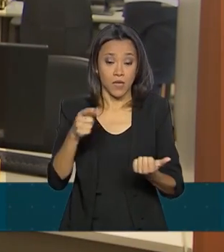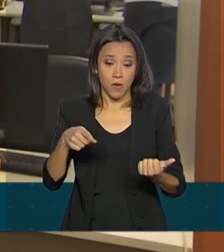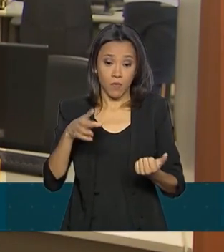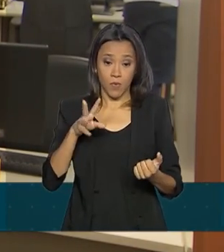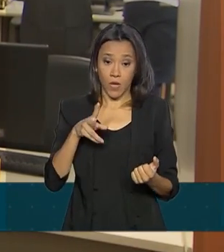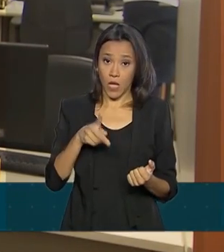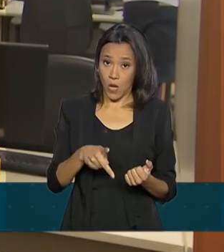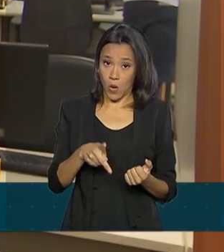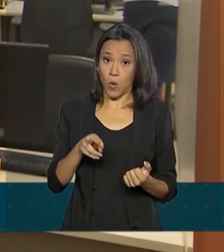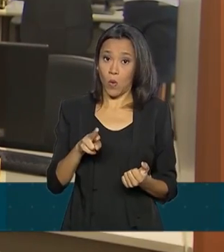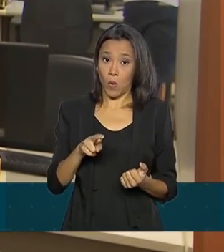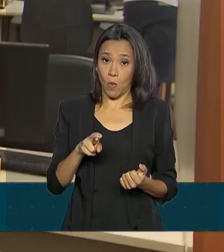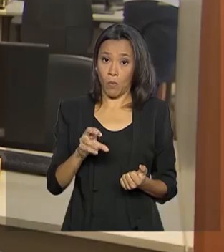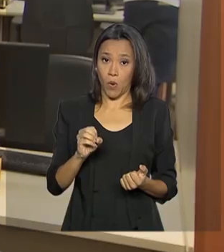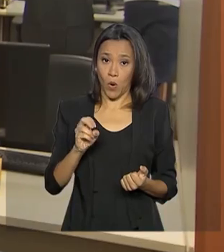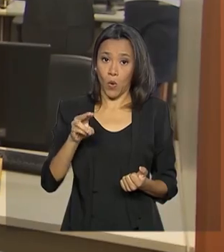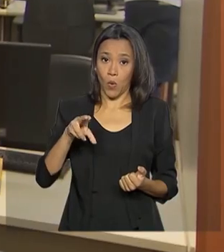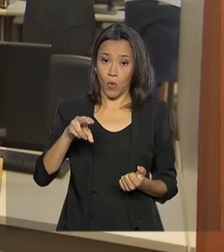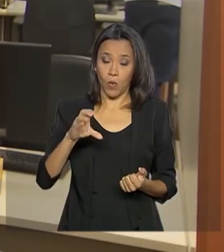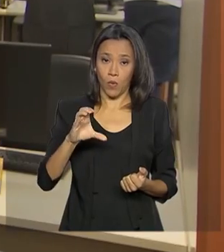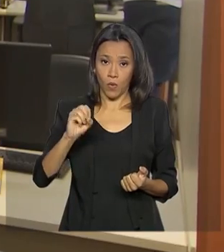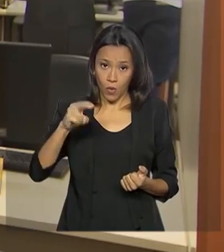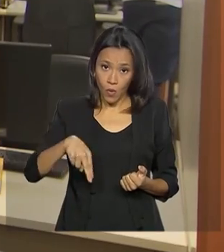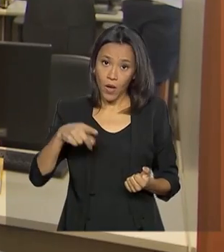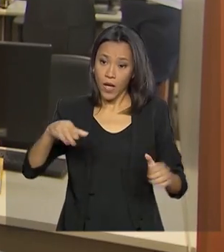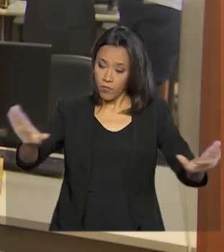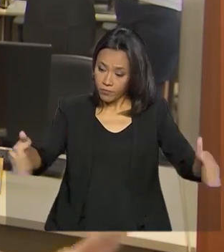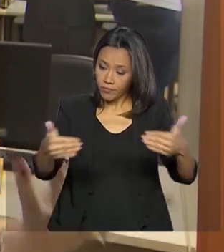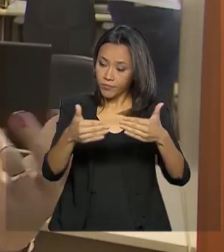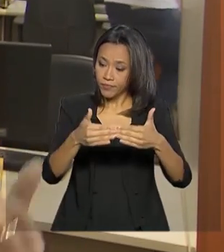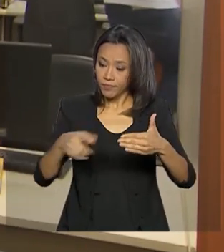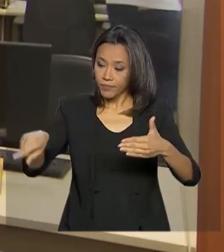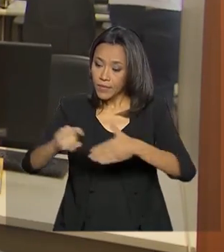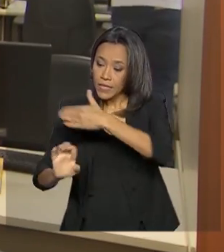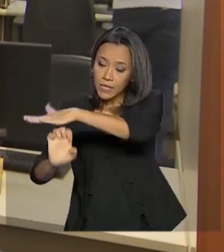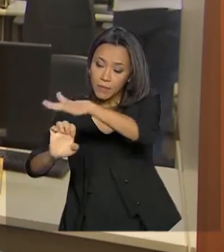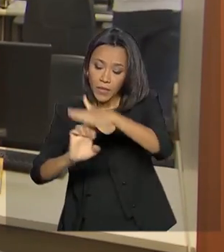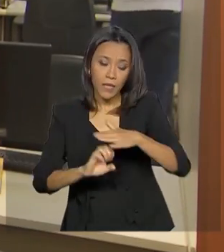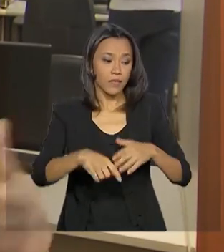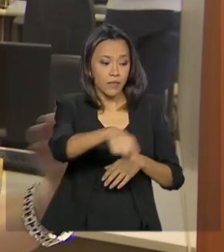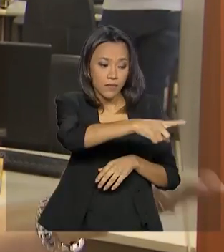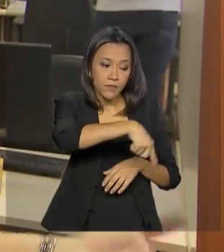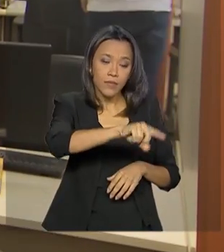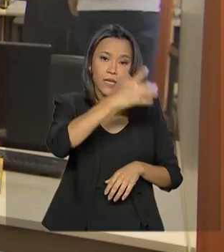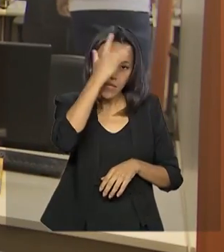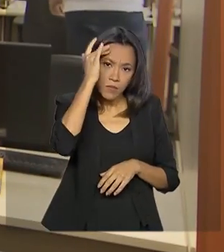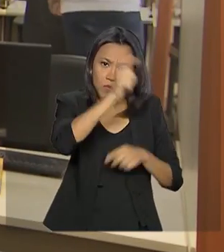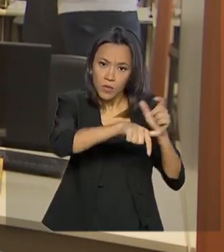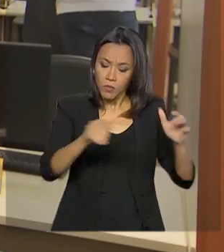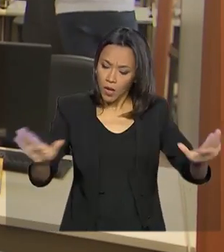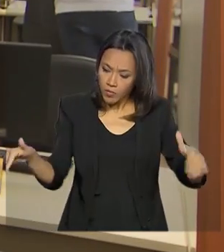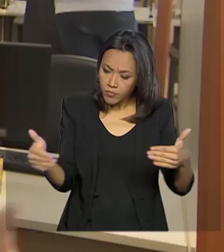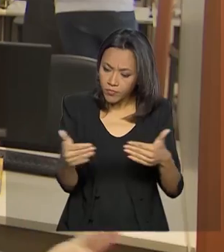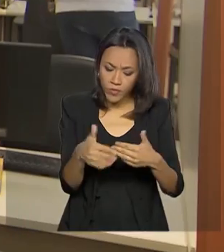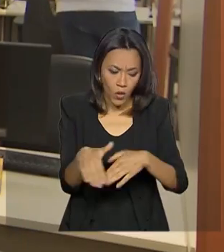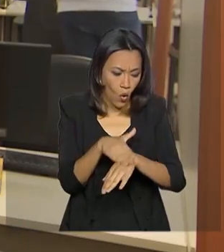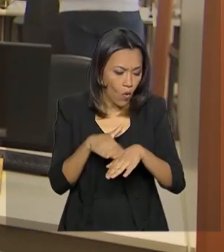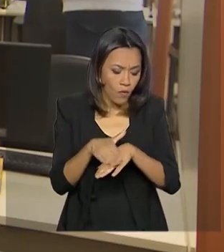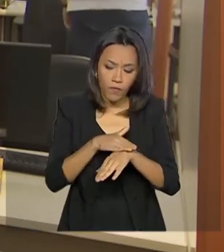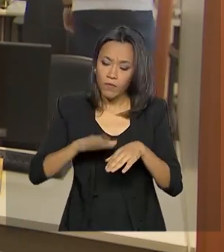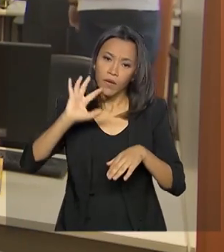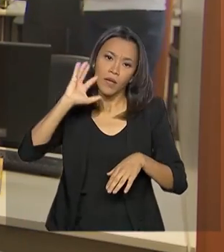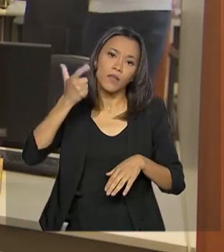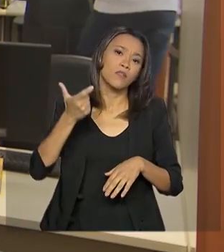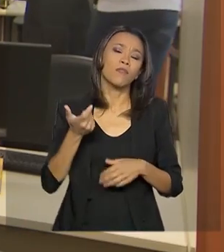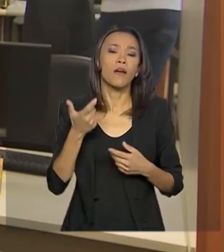conciliação com as empresas, aí nosso diretor-presidente teve essa ideia de trazer as companhias aéreas, as empresas de viagem, para que a gente possa tentar